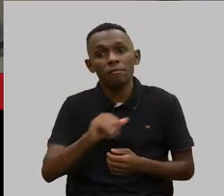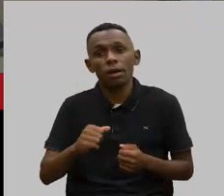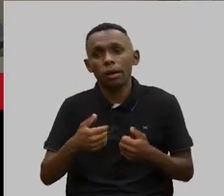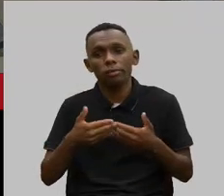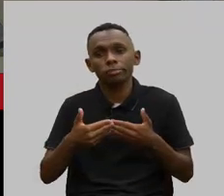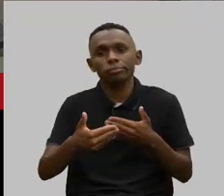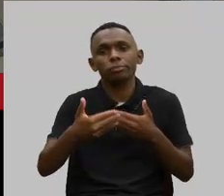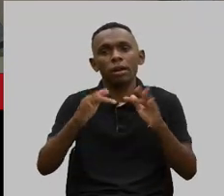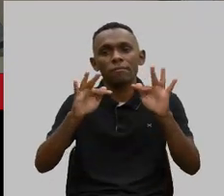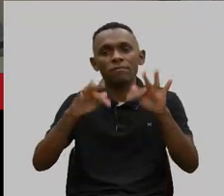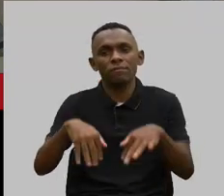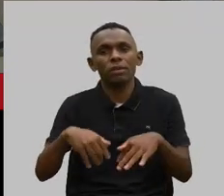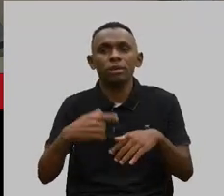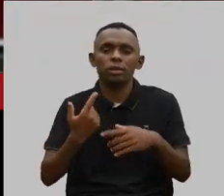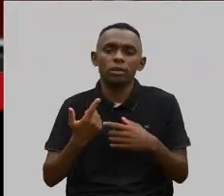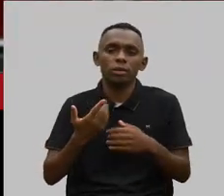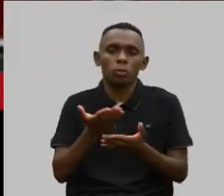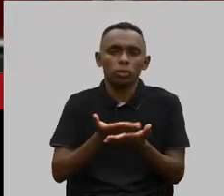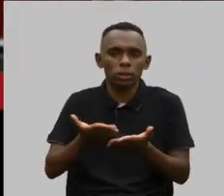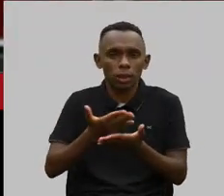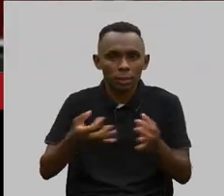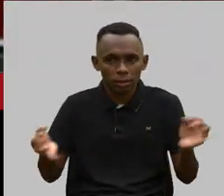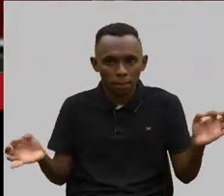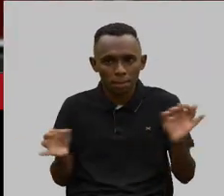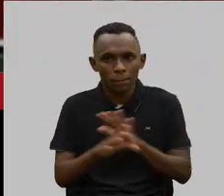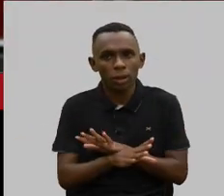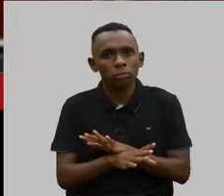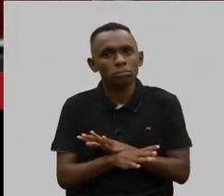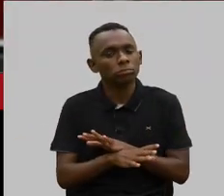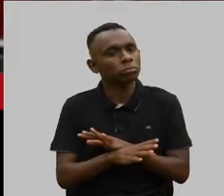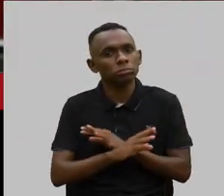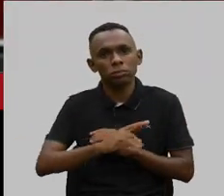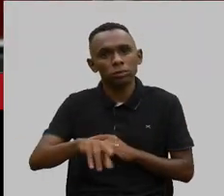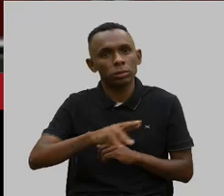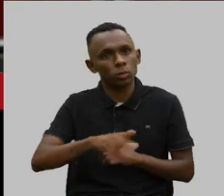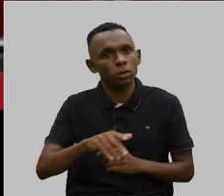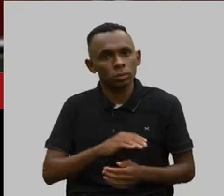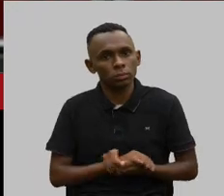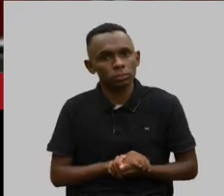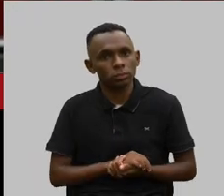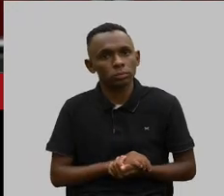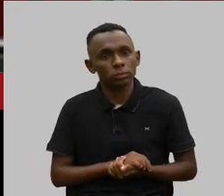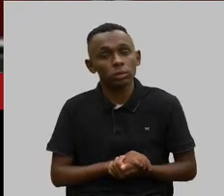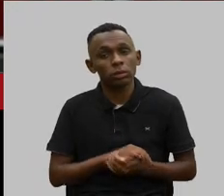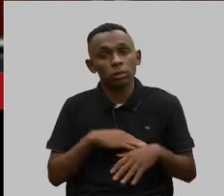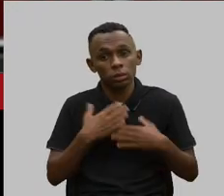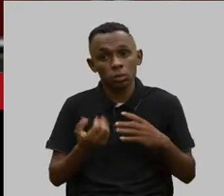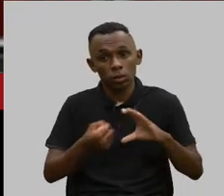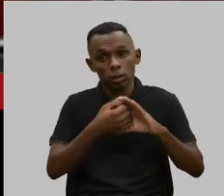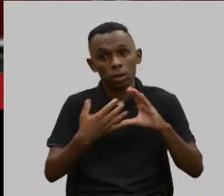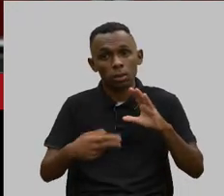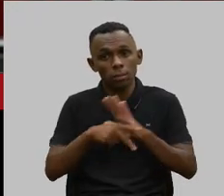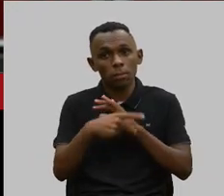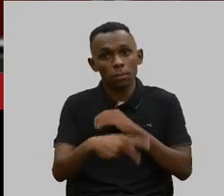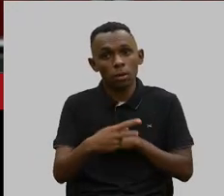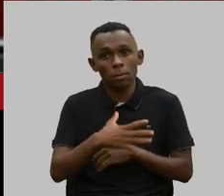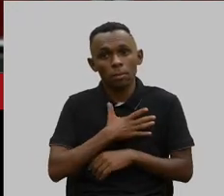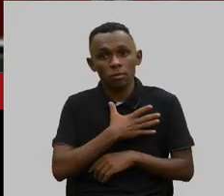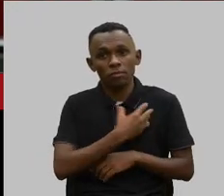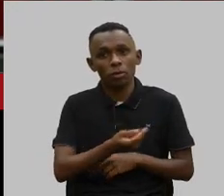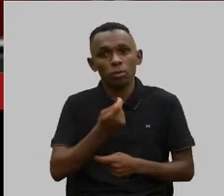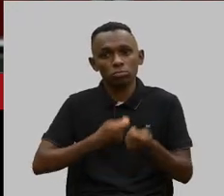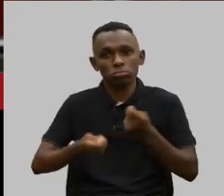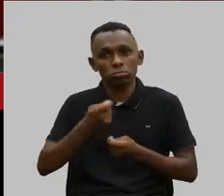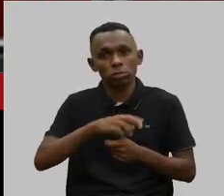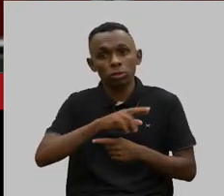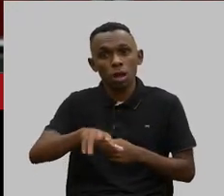pouco e a gente vai descontinuar o tratamento. Então, a condição do meu filho não é mercado, não